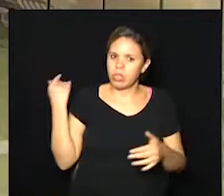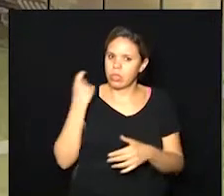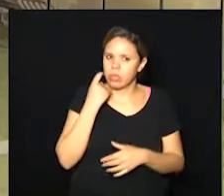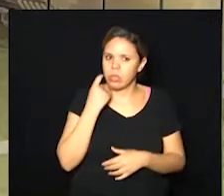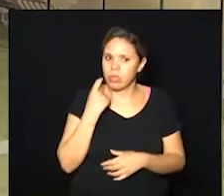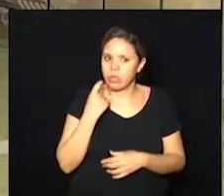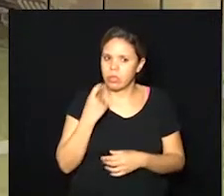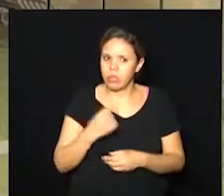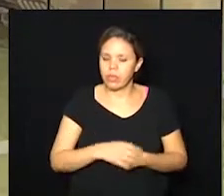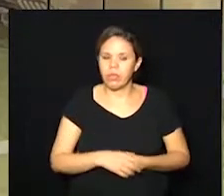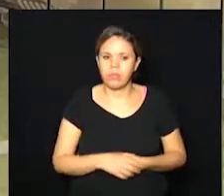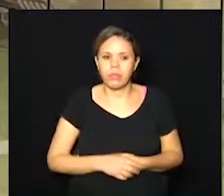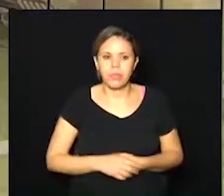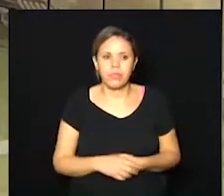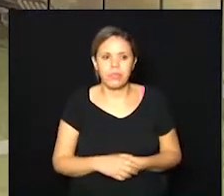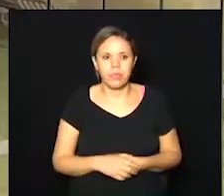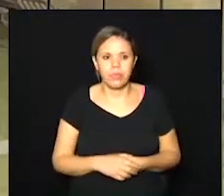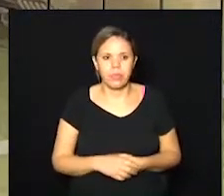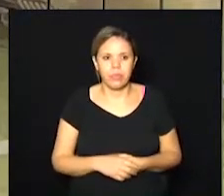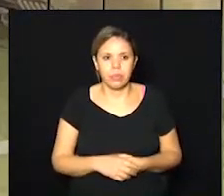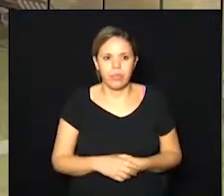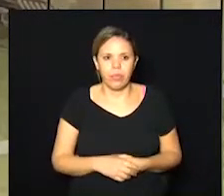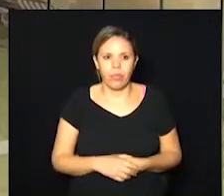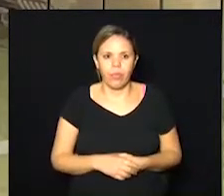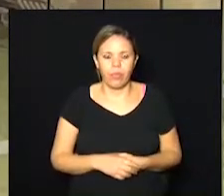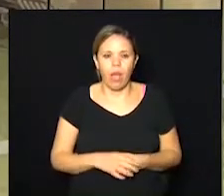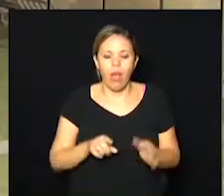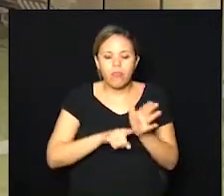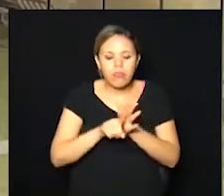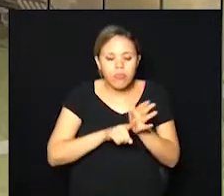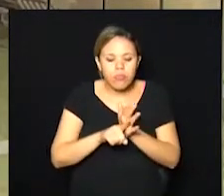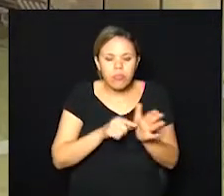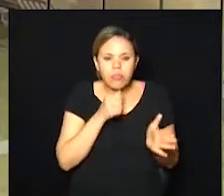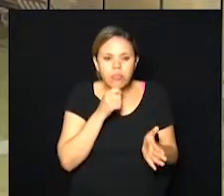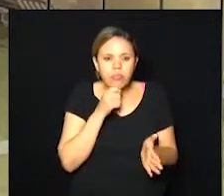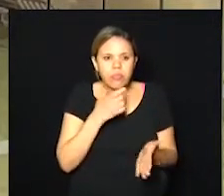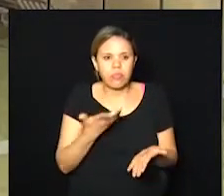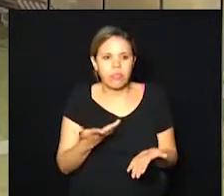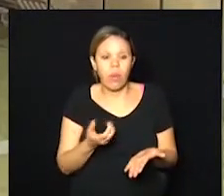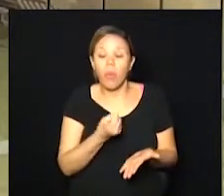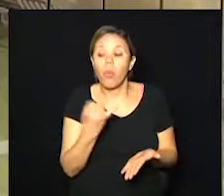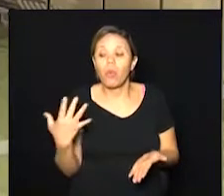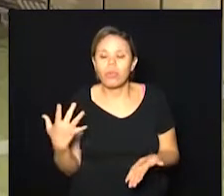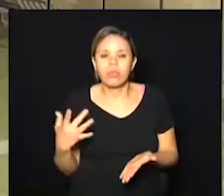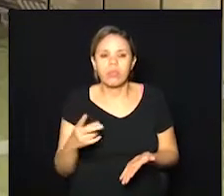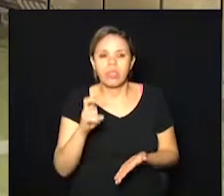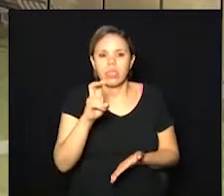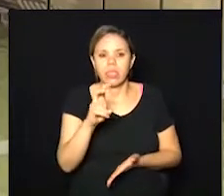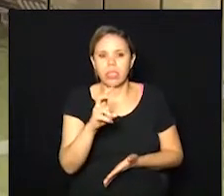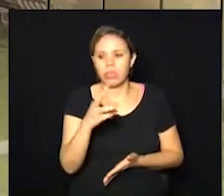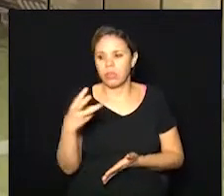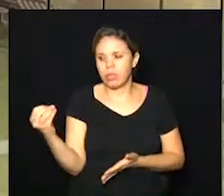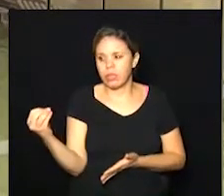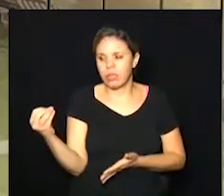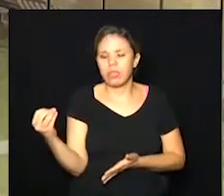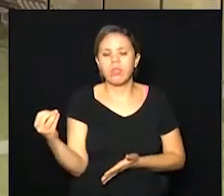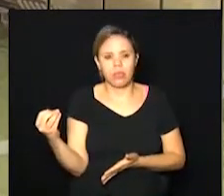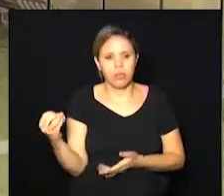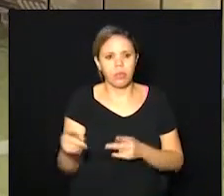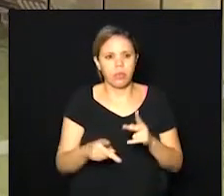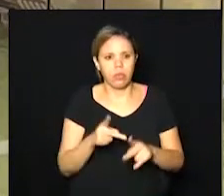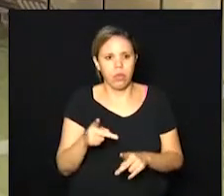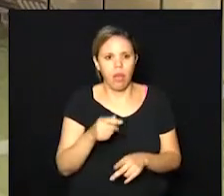sexta-feira. Dos casos em investigação, eu tenho aqui 530 casos